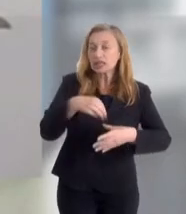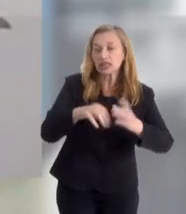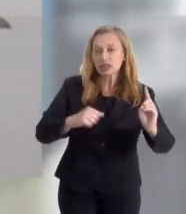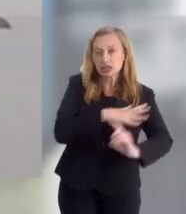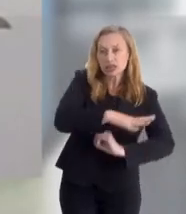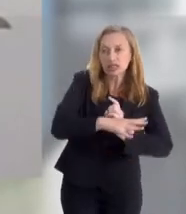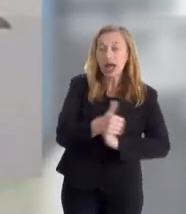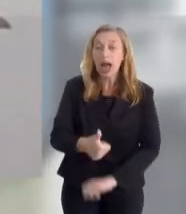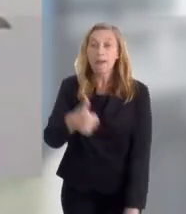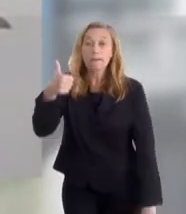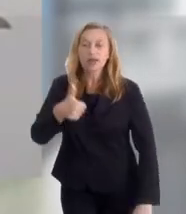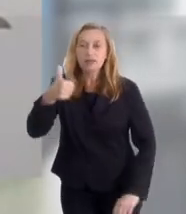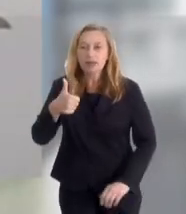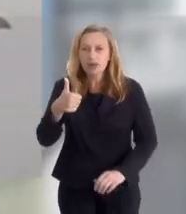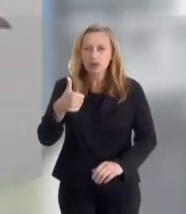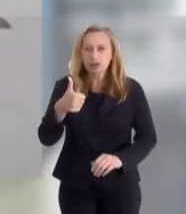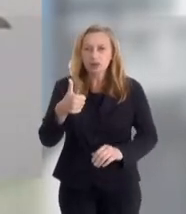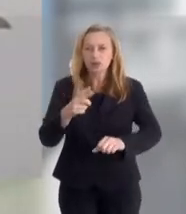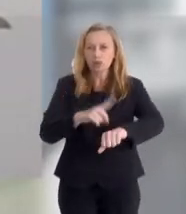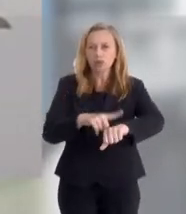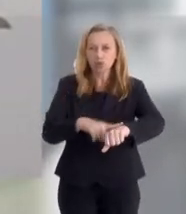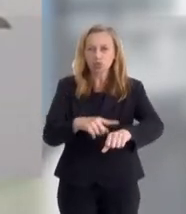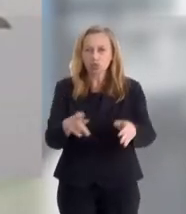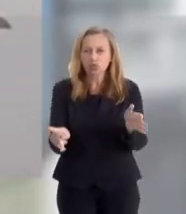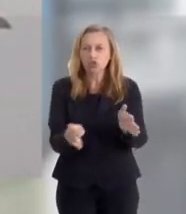nossa sociedade. Então, a primeira etapa do